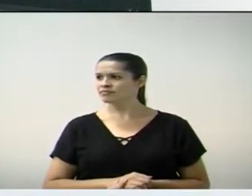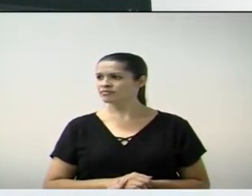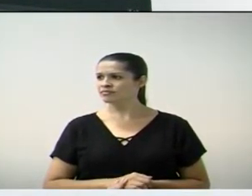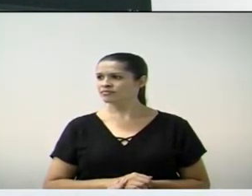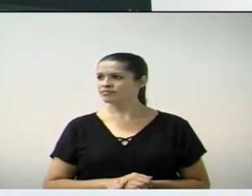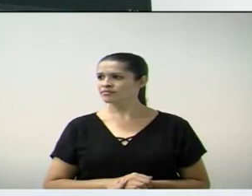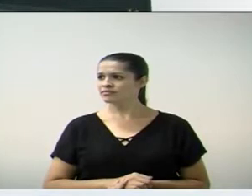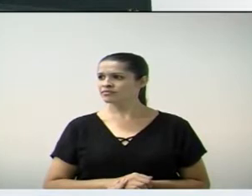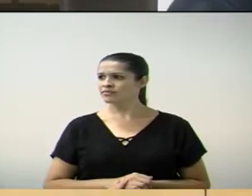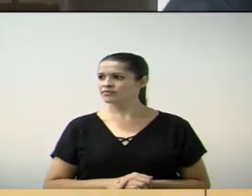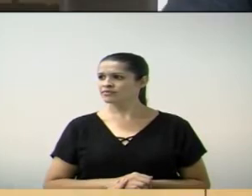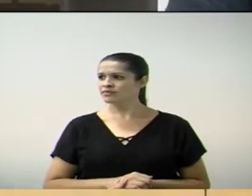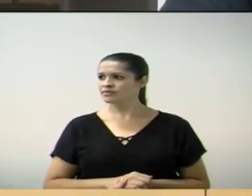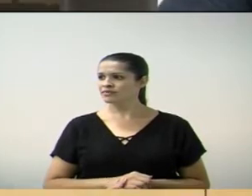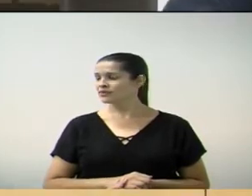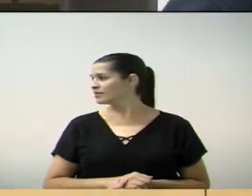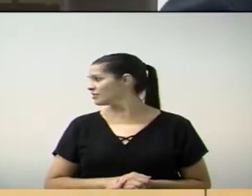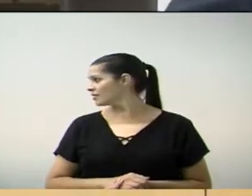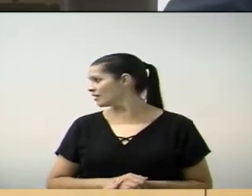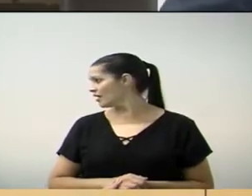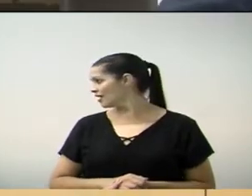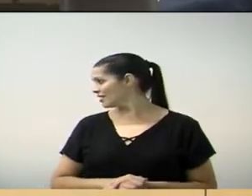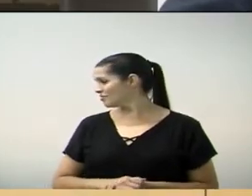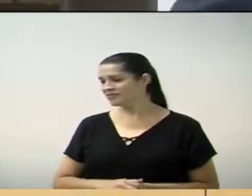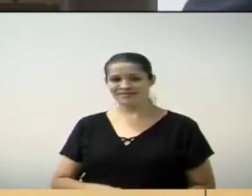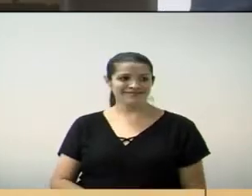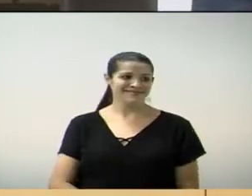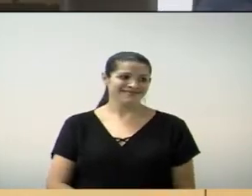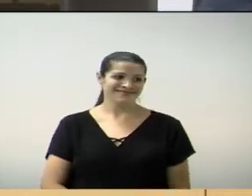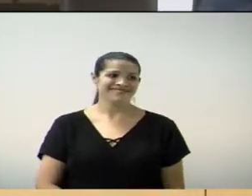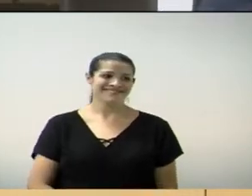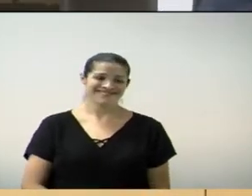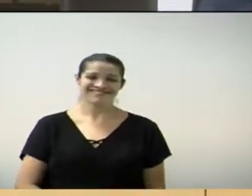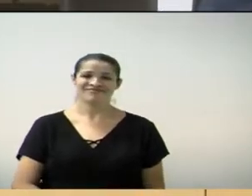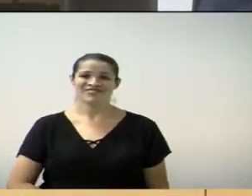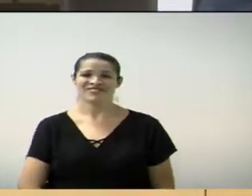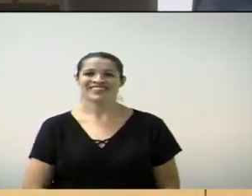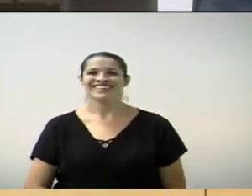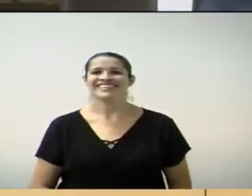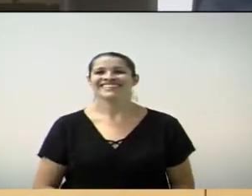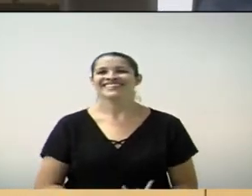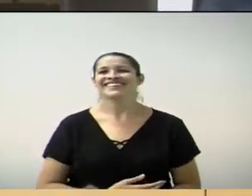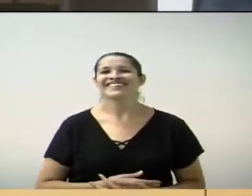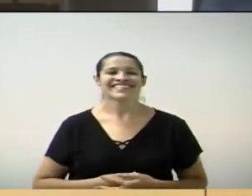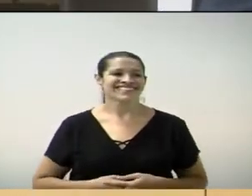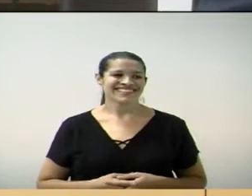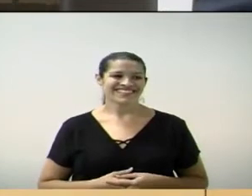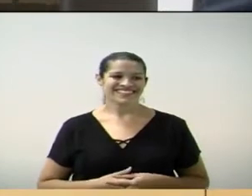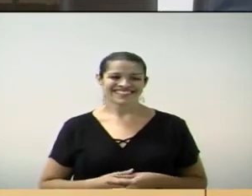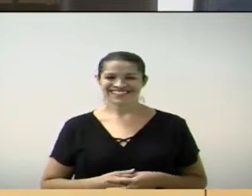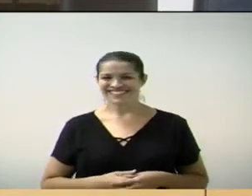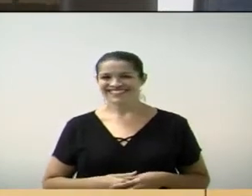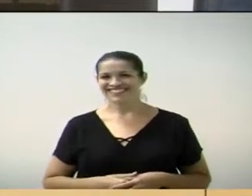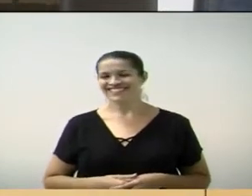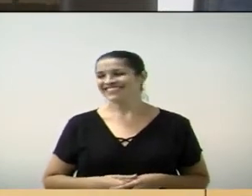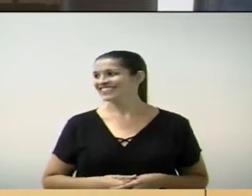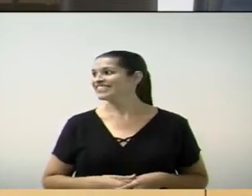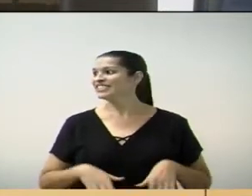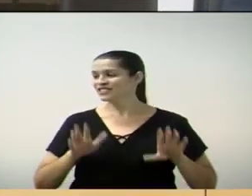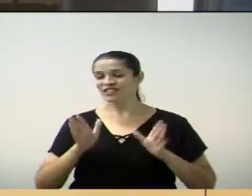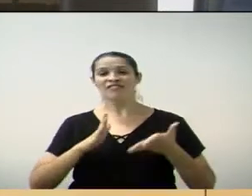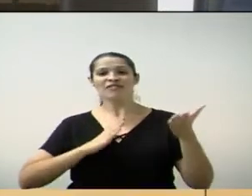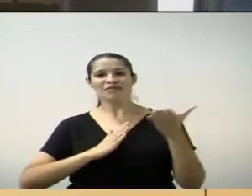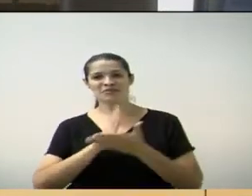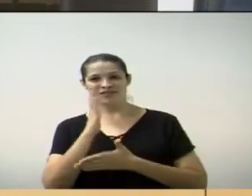O pedido de votação em bloco do vereador Fábio Valadão. Fábio Valadão foi aprovado por 13 votos favoráveis com a